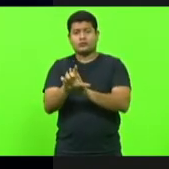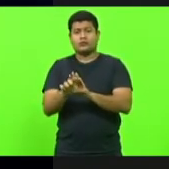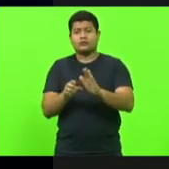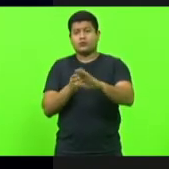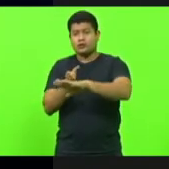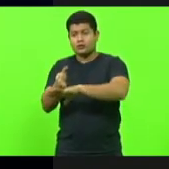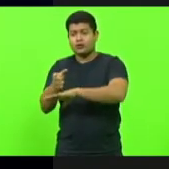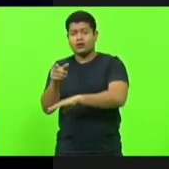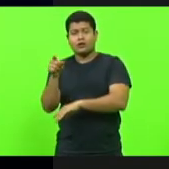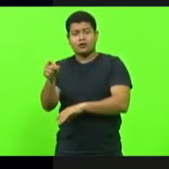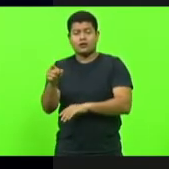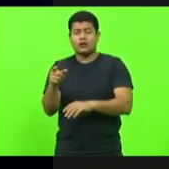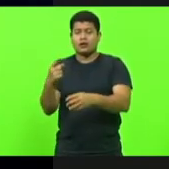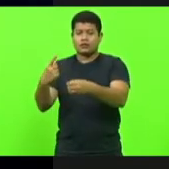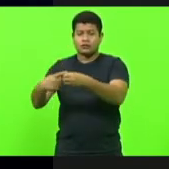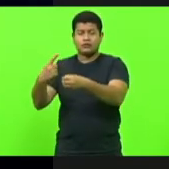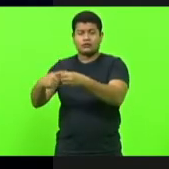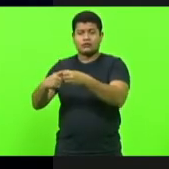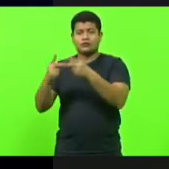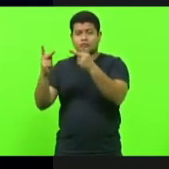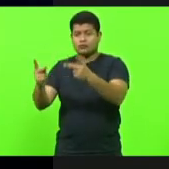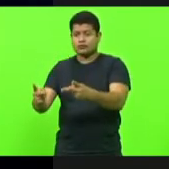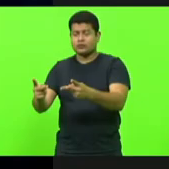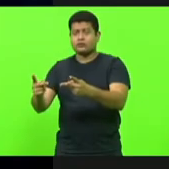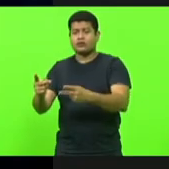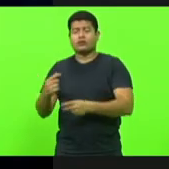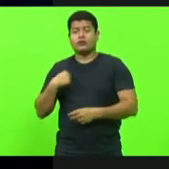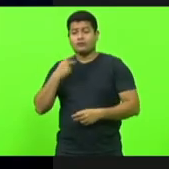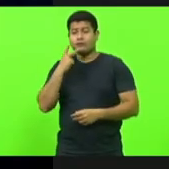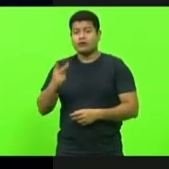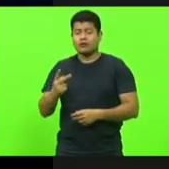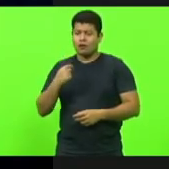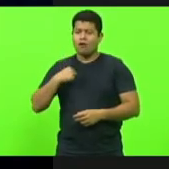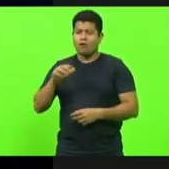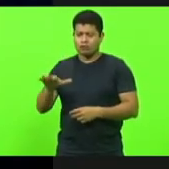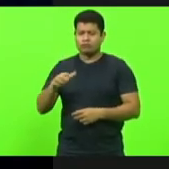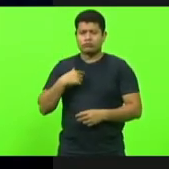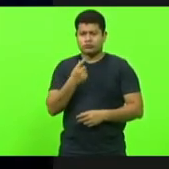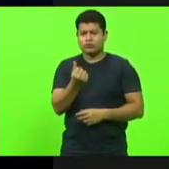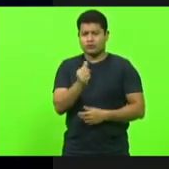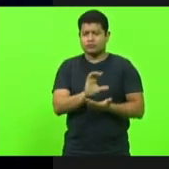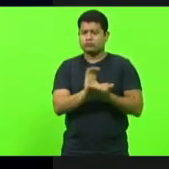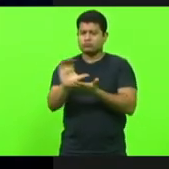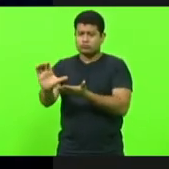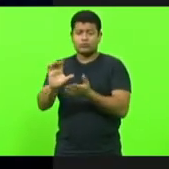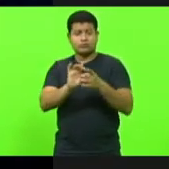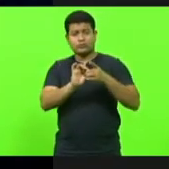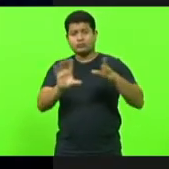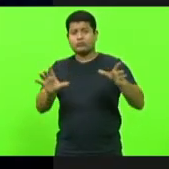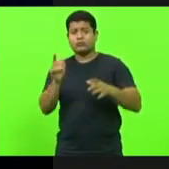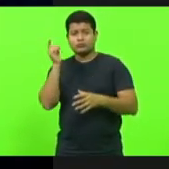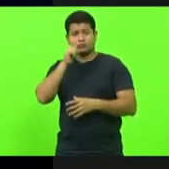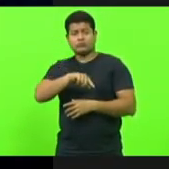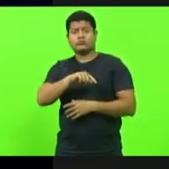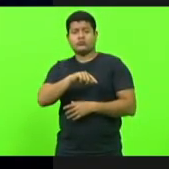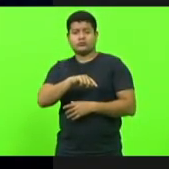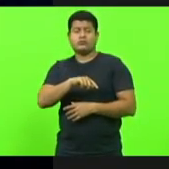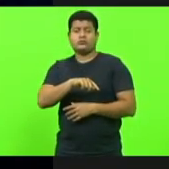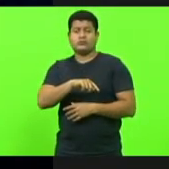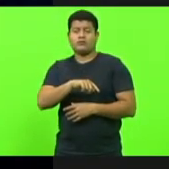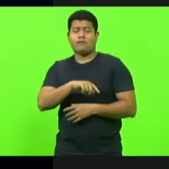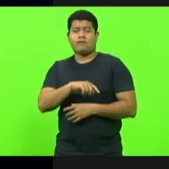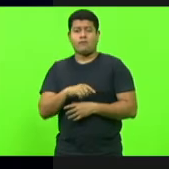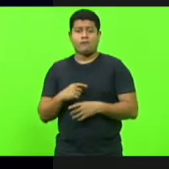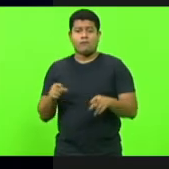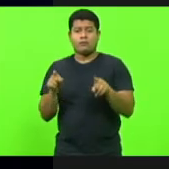que a gente também está indo buscar recursos para ajudar o desenvolvimento do município. E engrandece